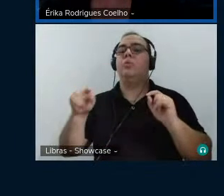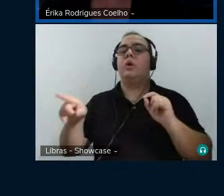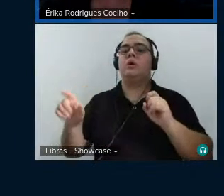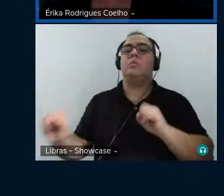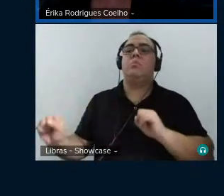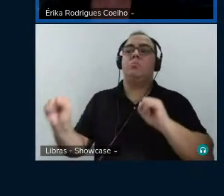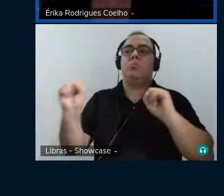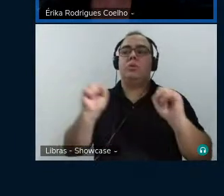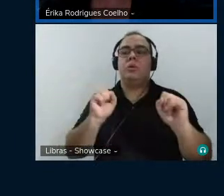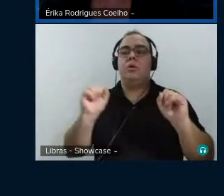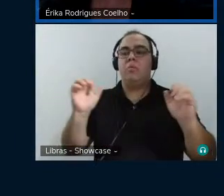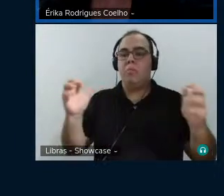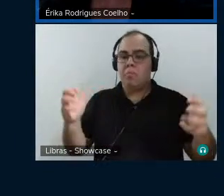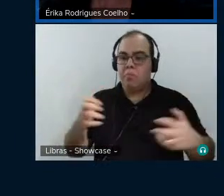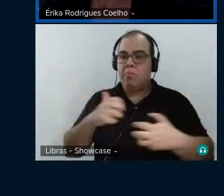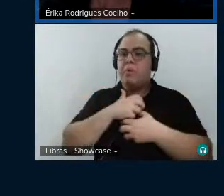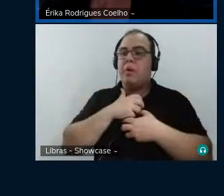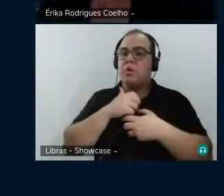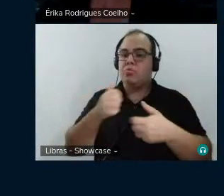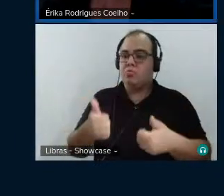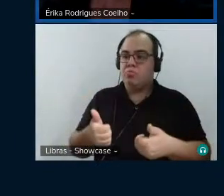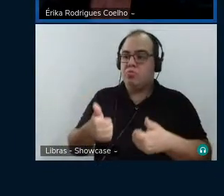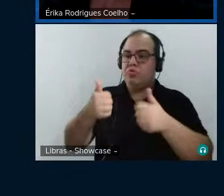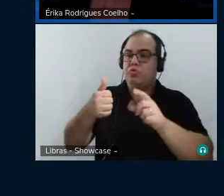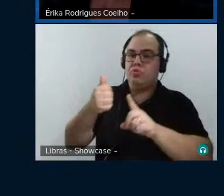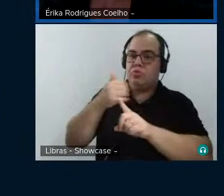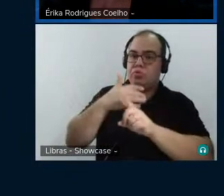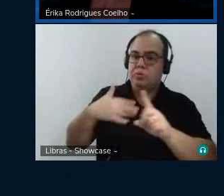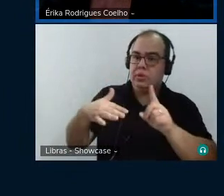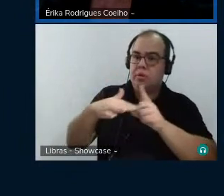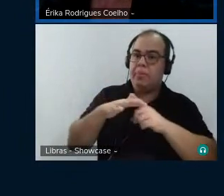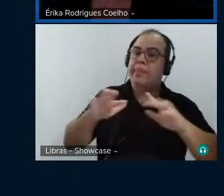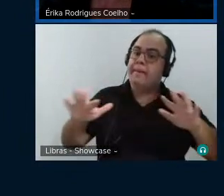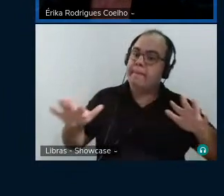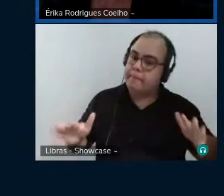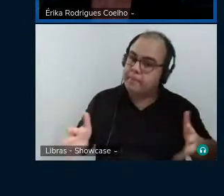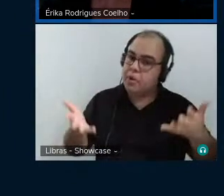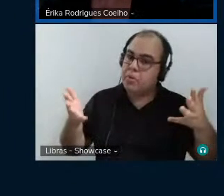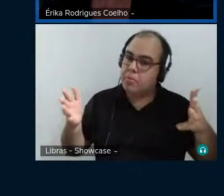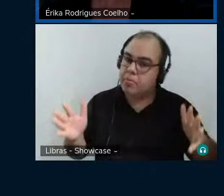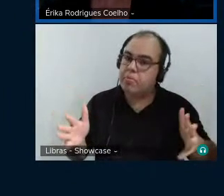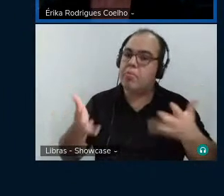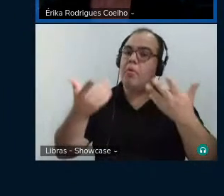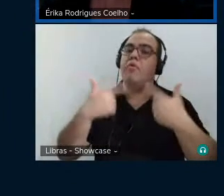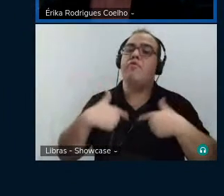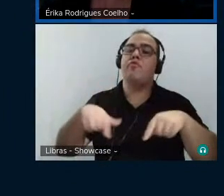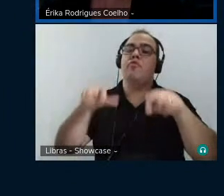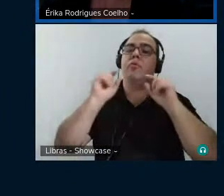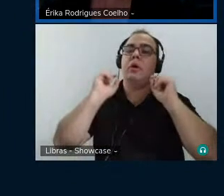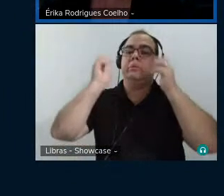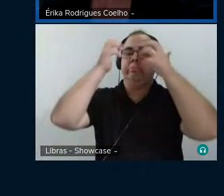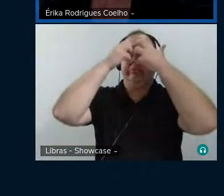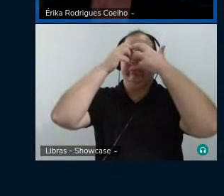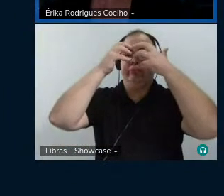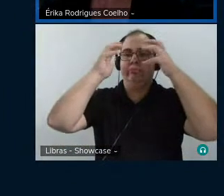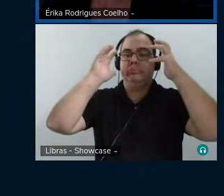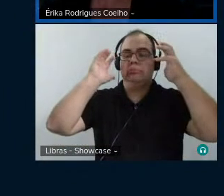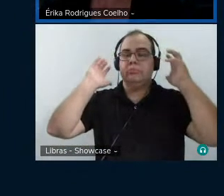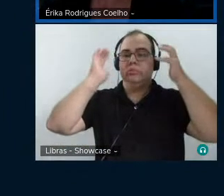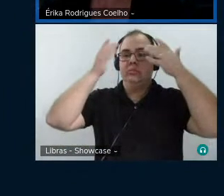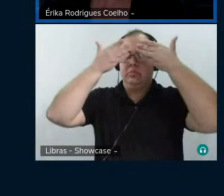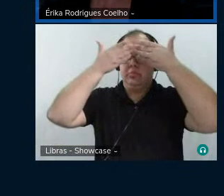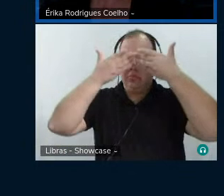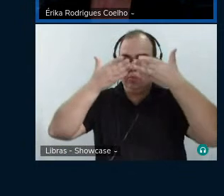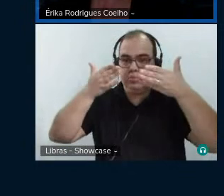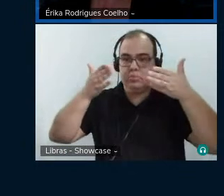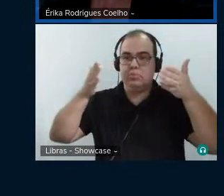de impacto positivo social. Promove, então, a desalienação via criticidade, o